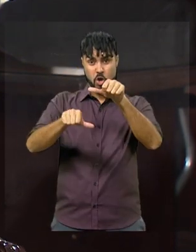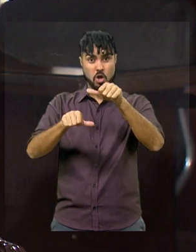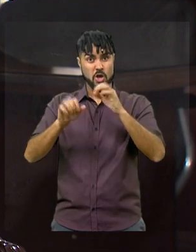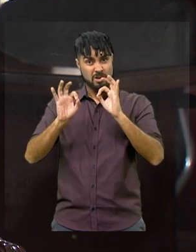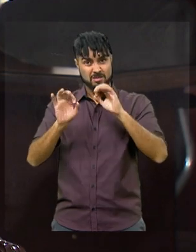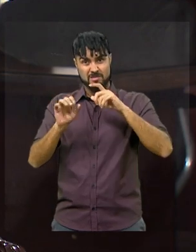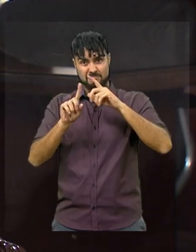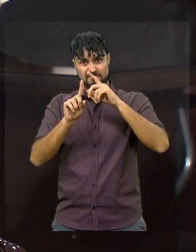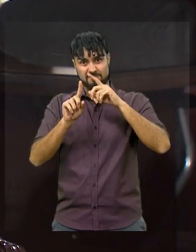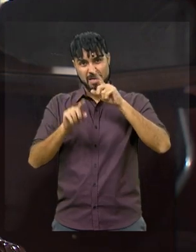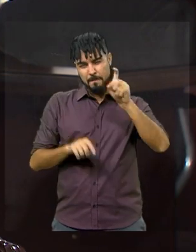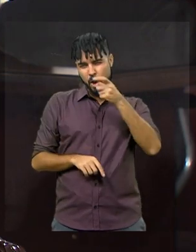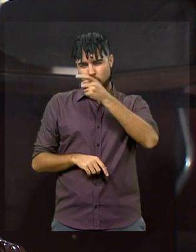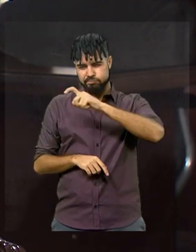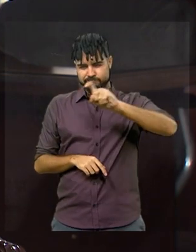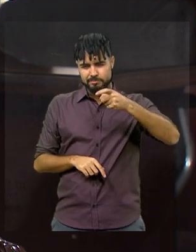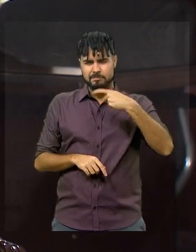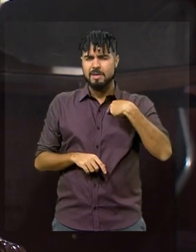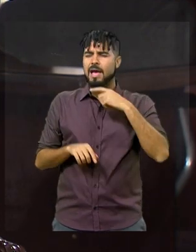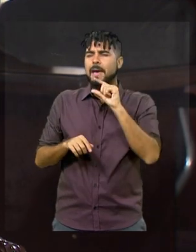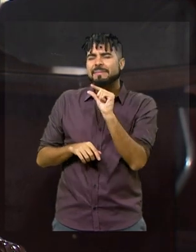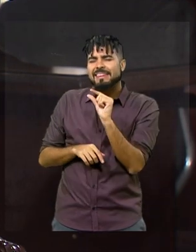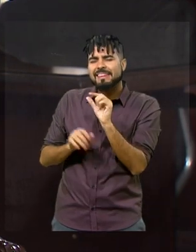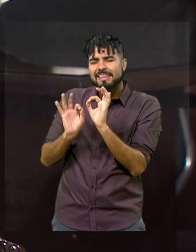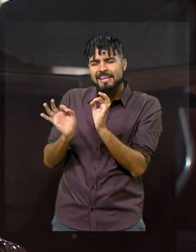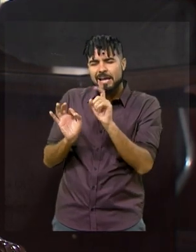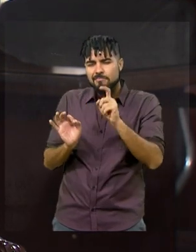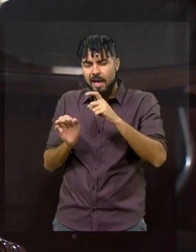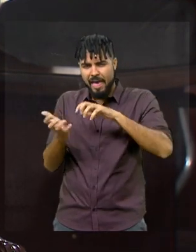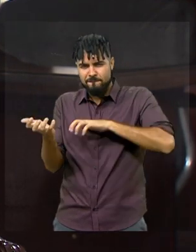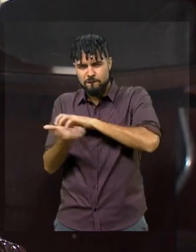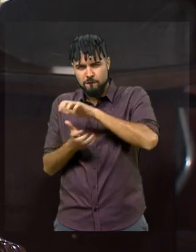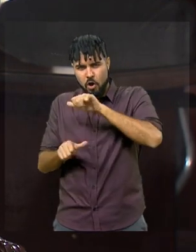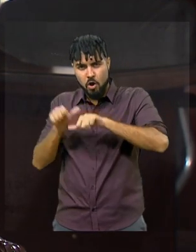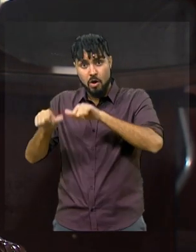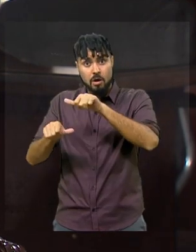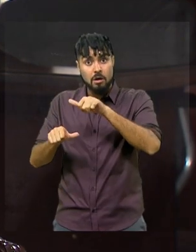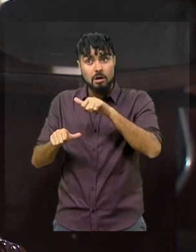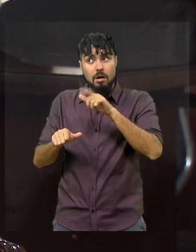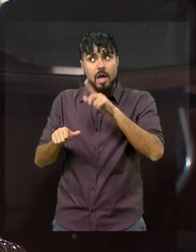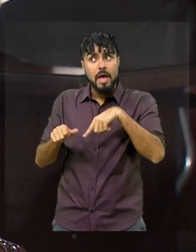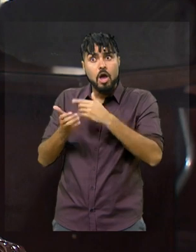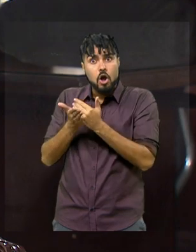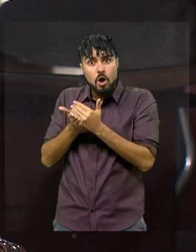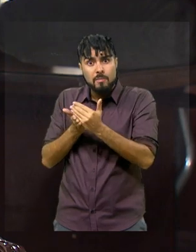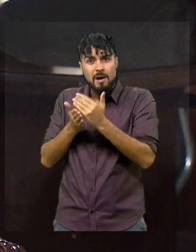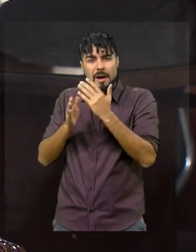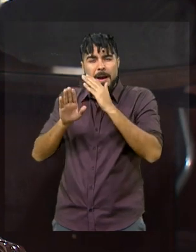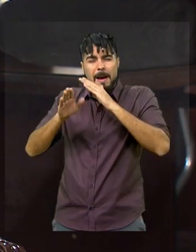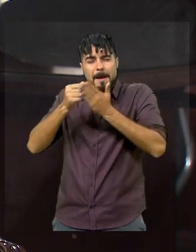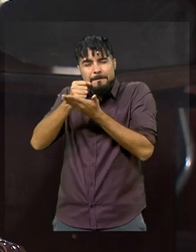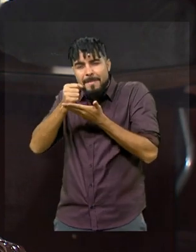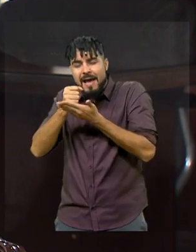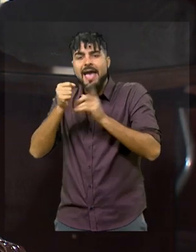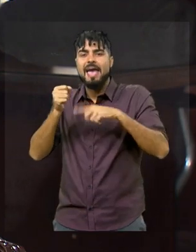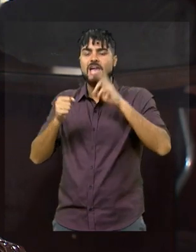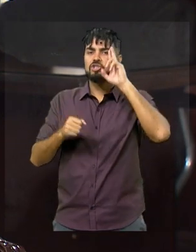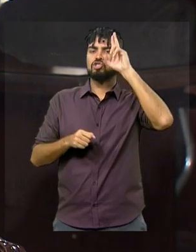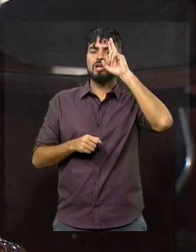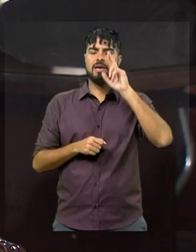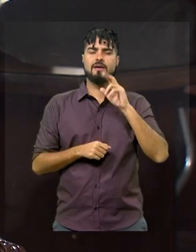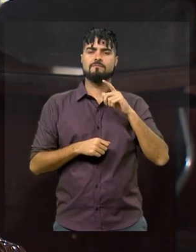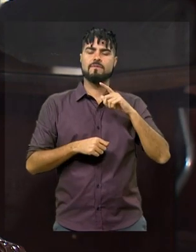que tenha sido feita, mesmo as mini-reformas, que não tenham saído, na sua essência, no esqueleto do chefe do Executivo.